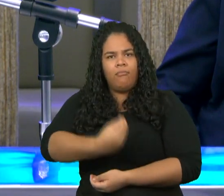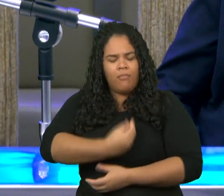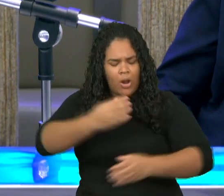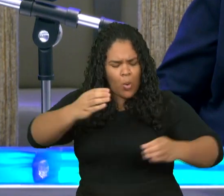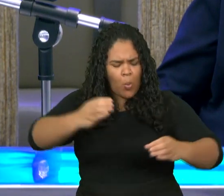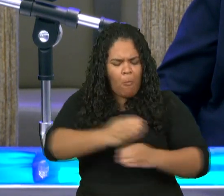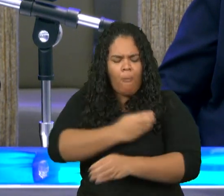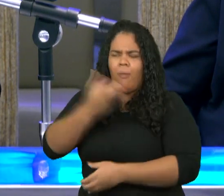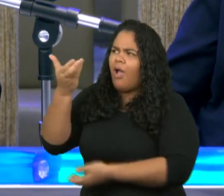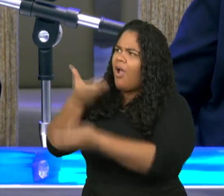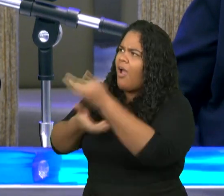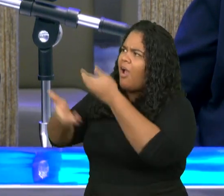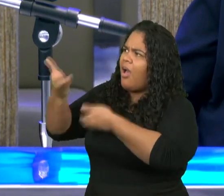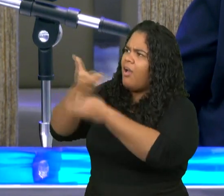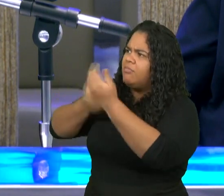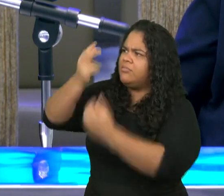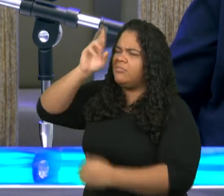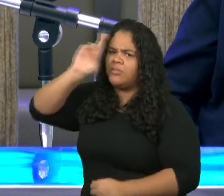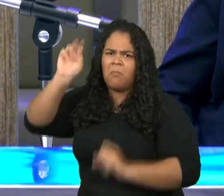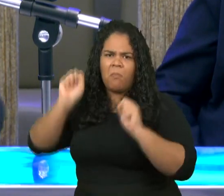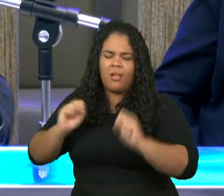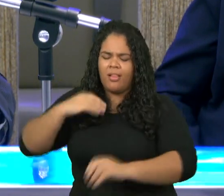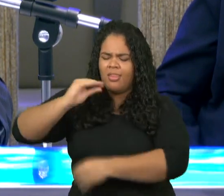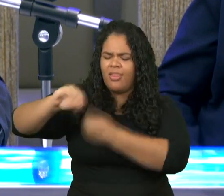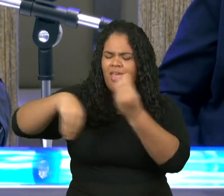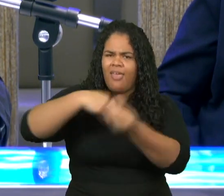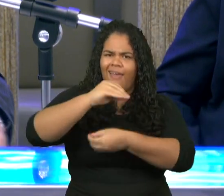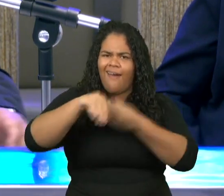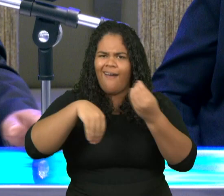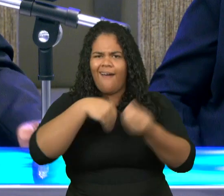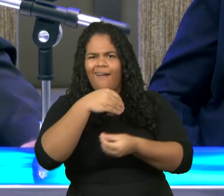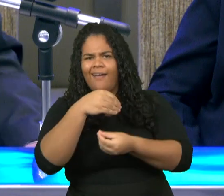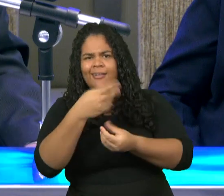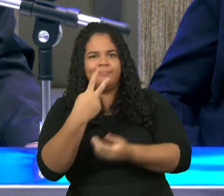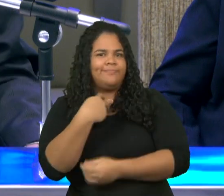pode haver mistura não é